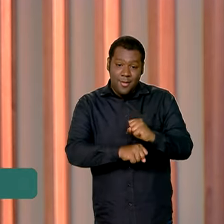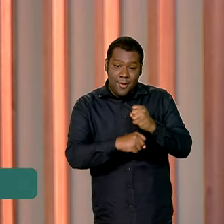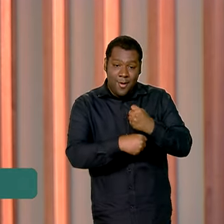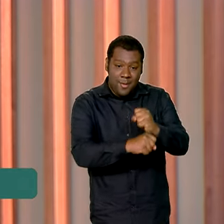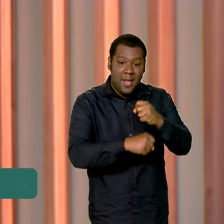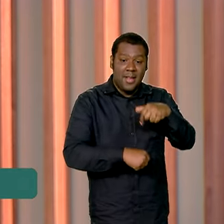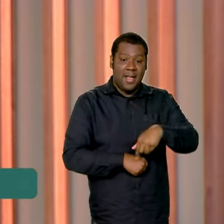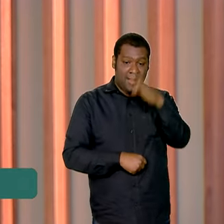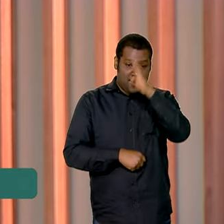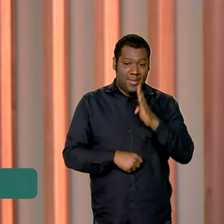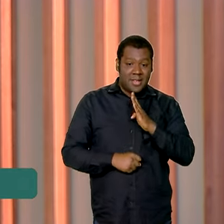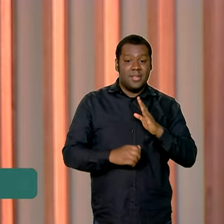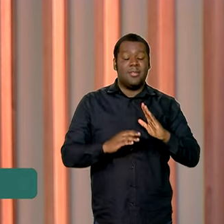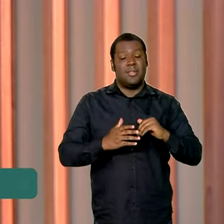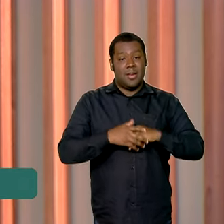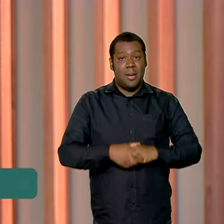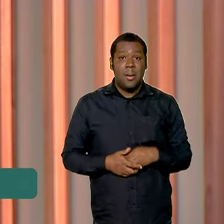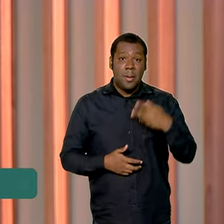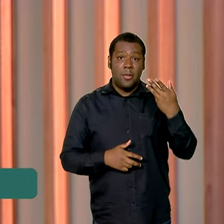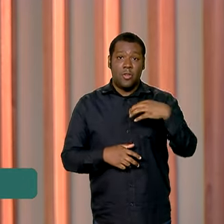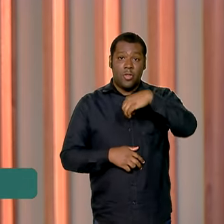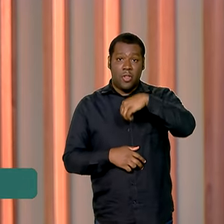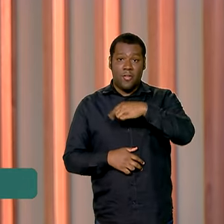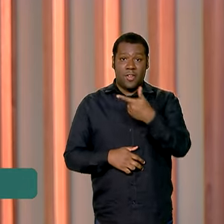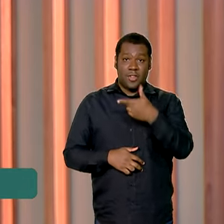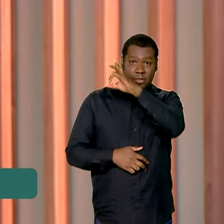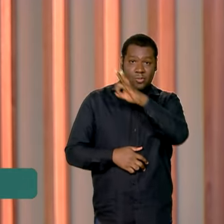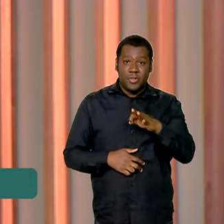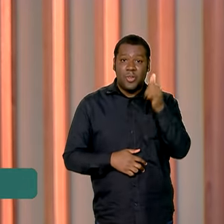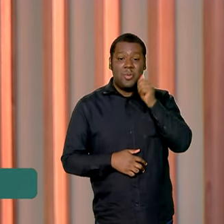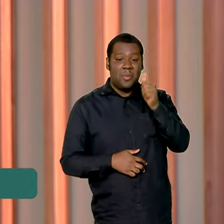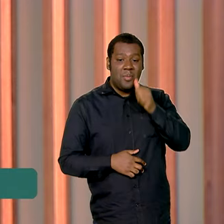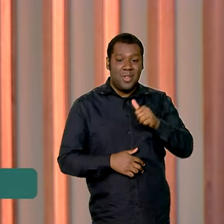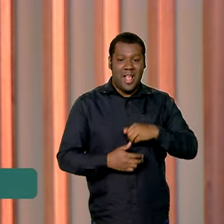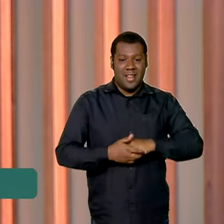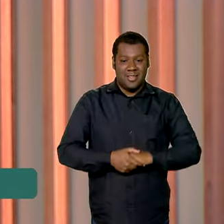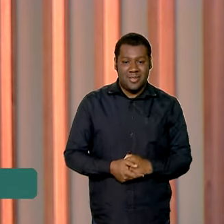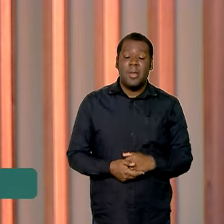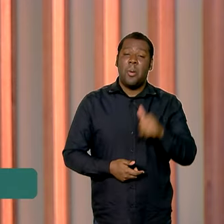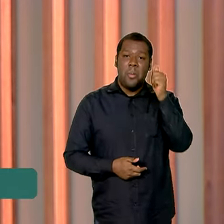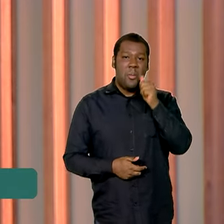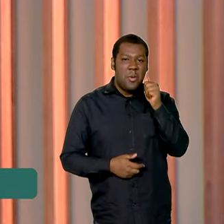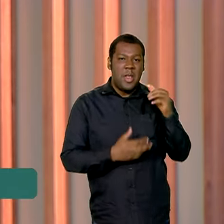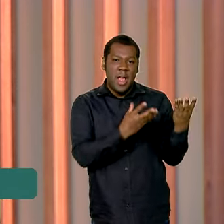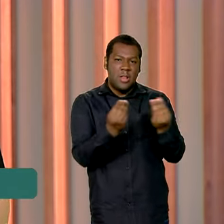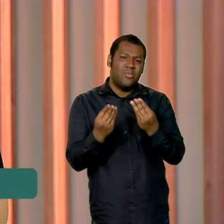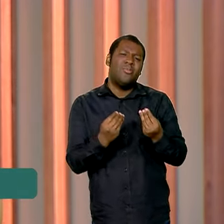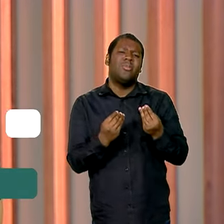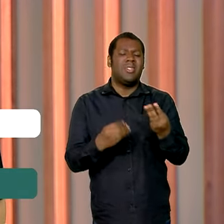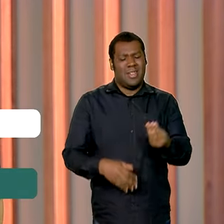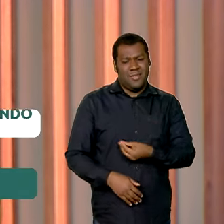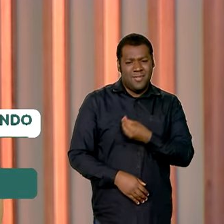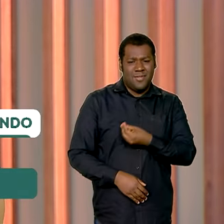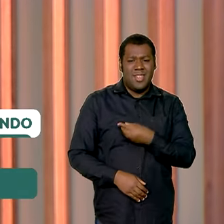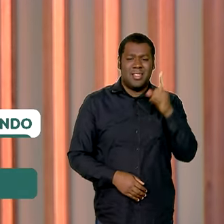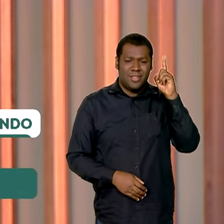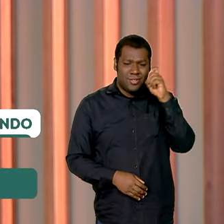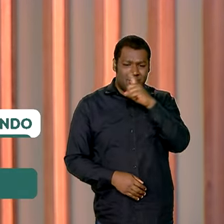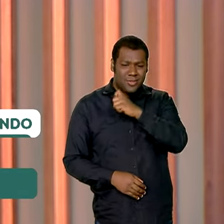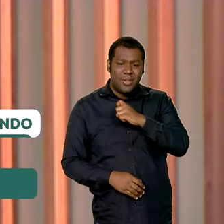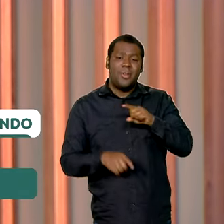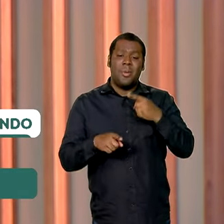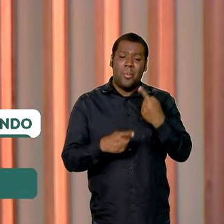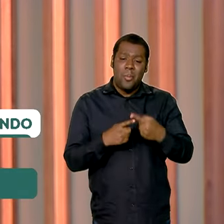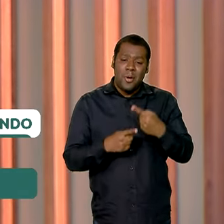no Brasil. Cerca de 92% são mulheres. Grande parte delas enfrenta dificuldades com a precarização